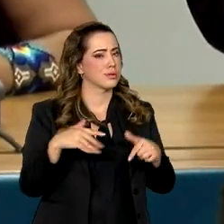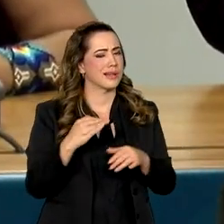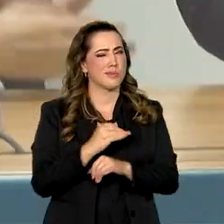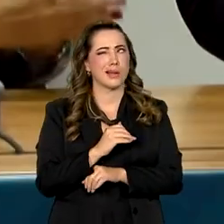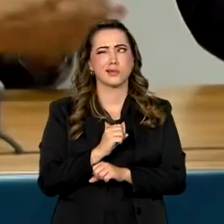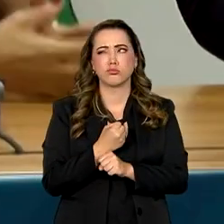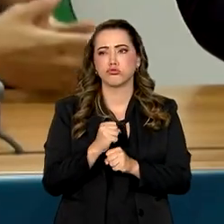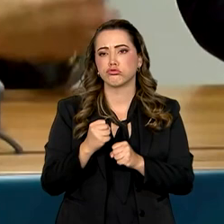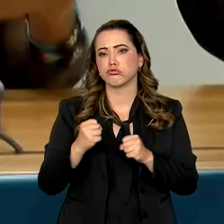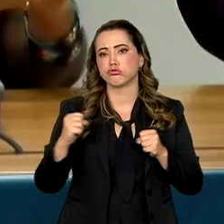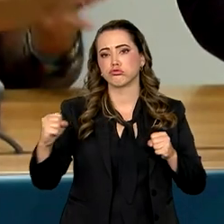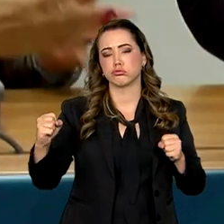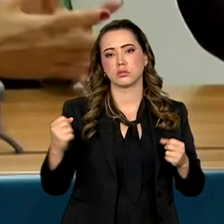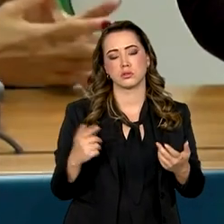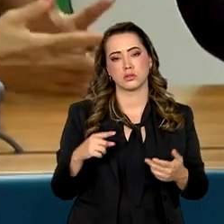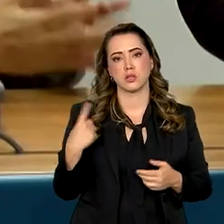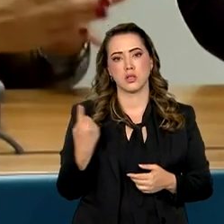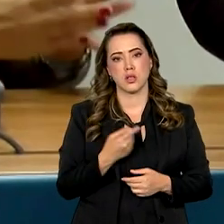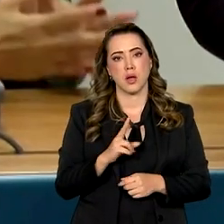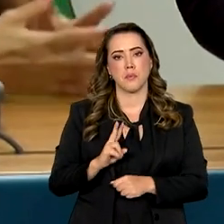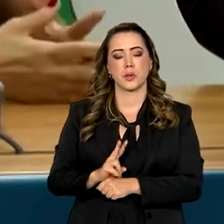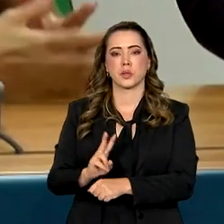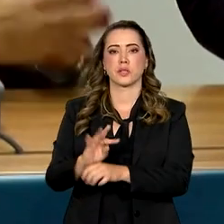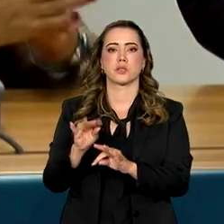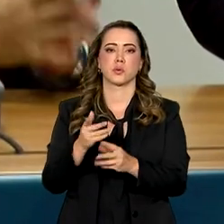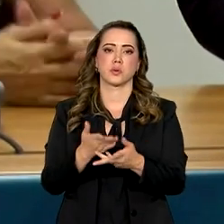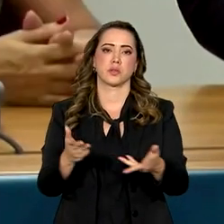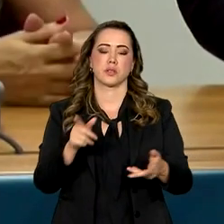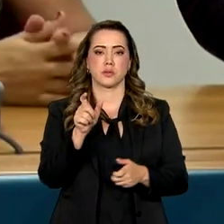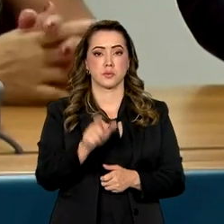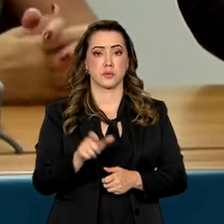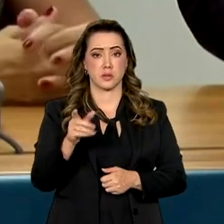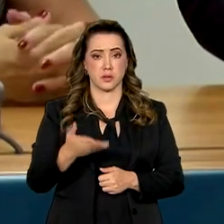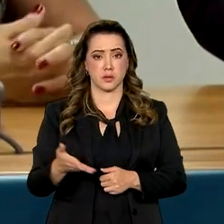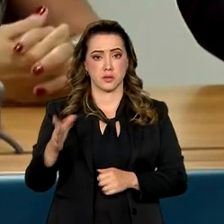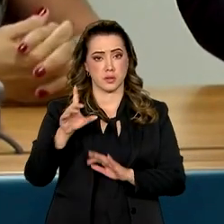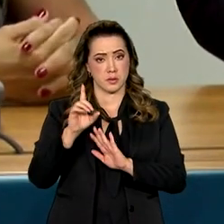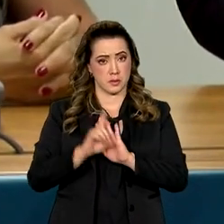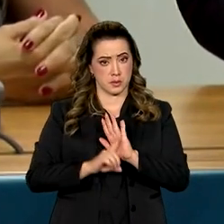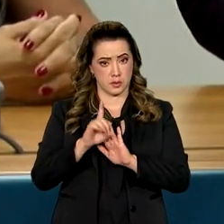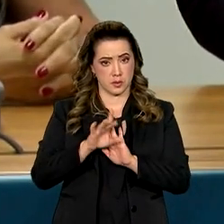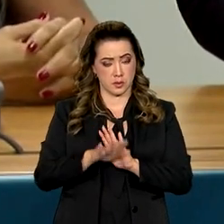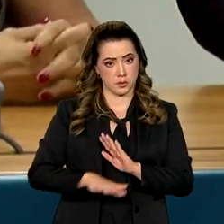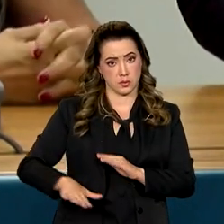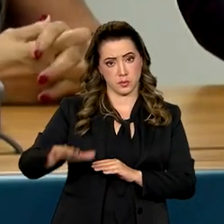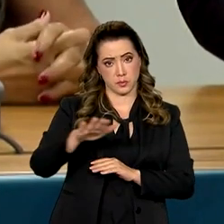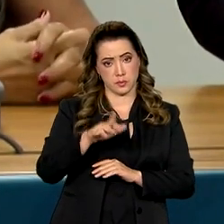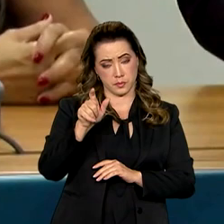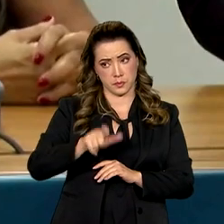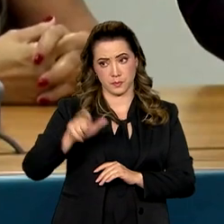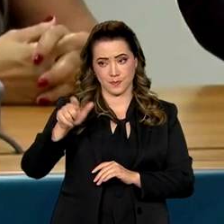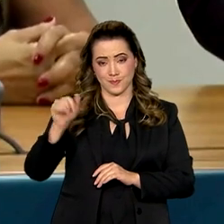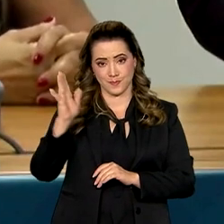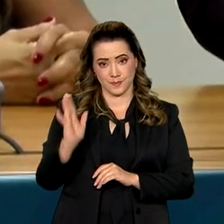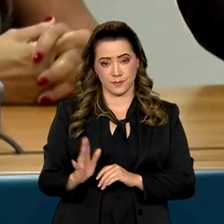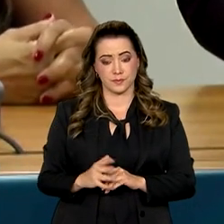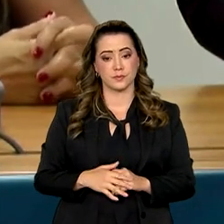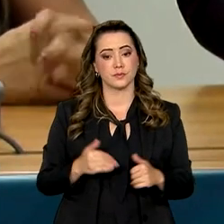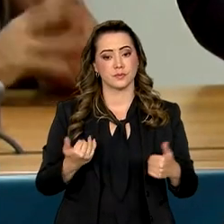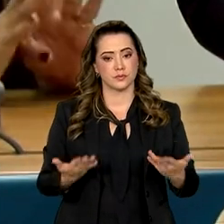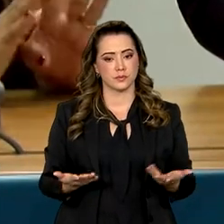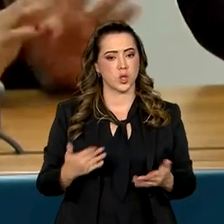feito. A cobertura plena, total, desse direito a todos e a todas as brasileiras,